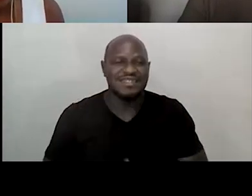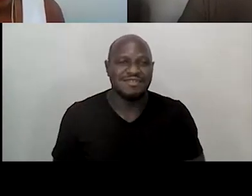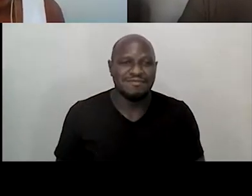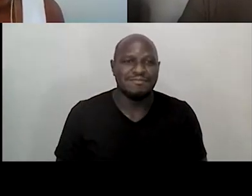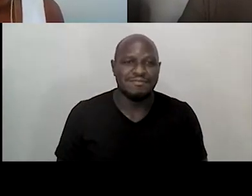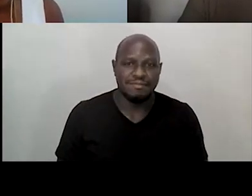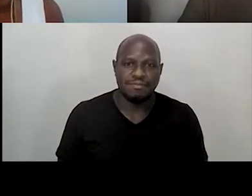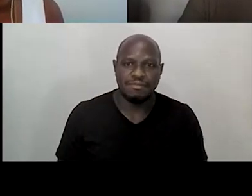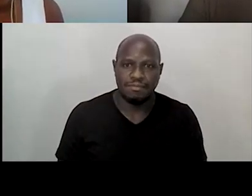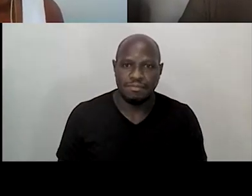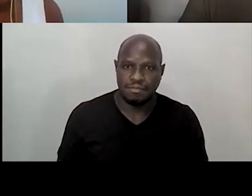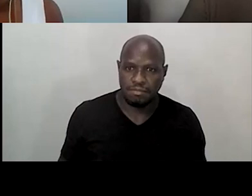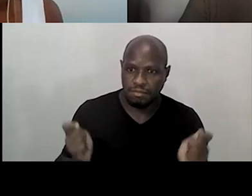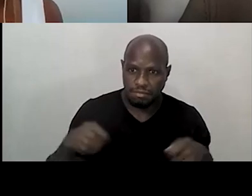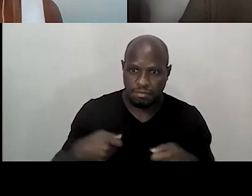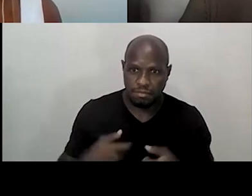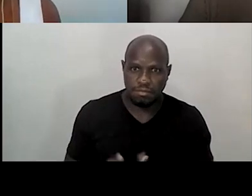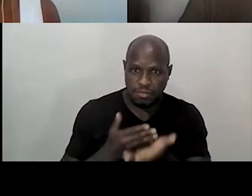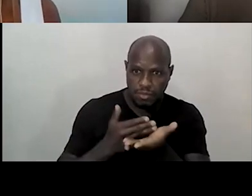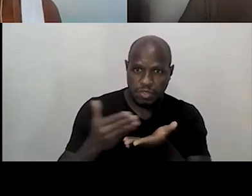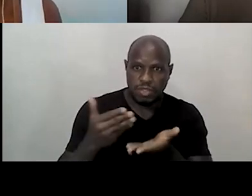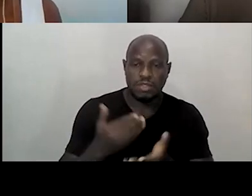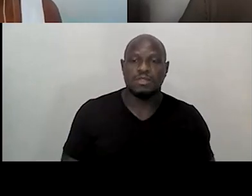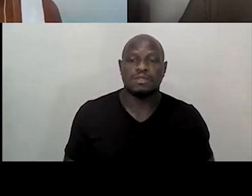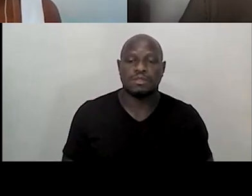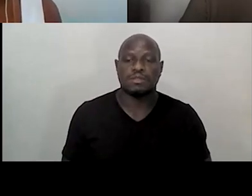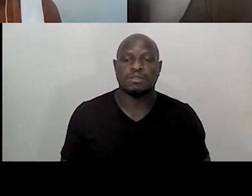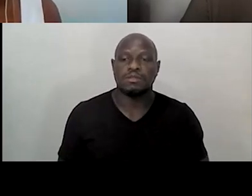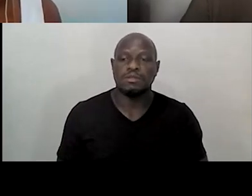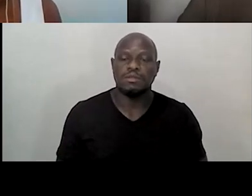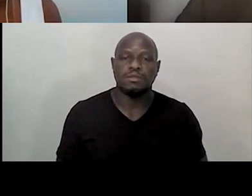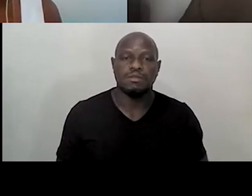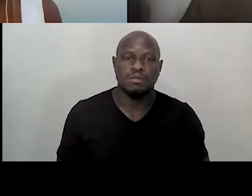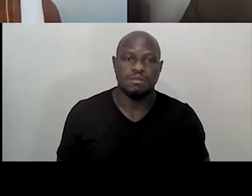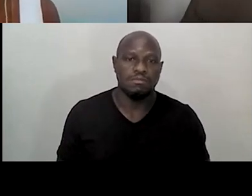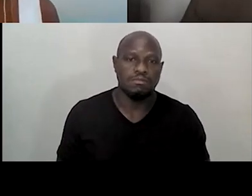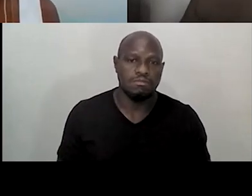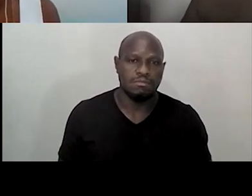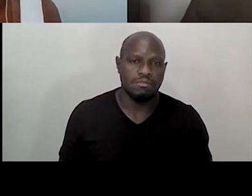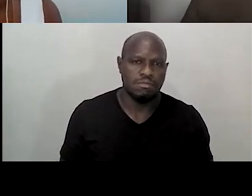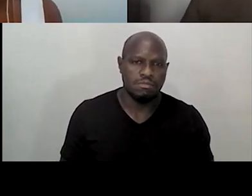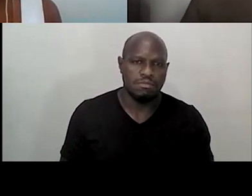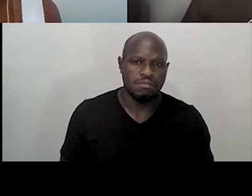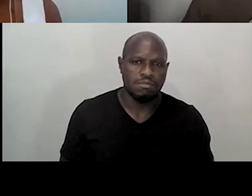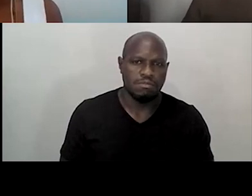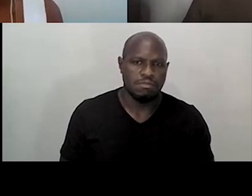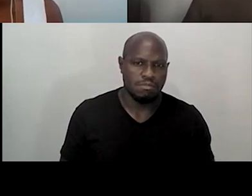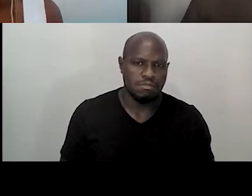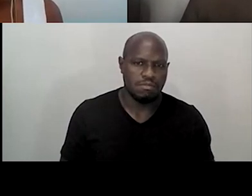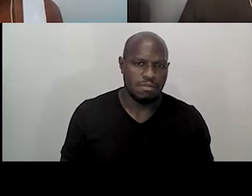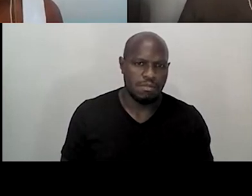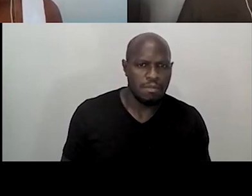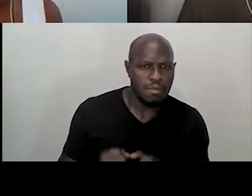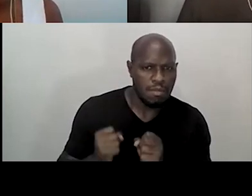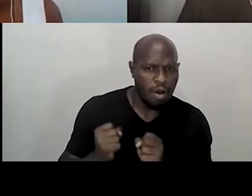Posso, então, posso começar a... já... Pode. Posso começar?